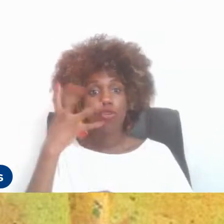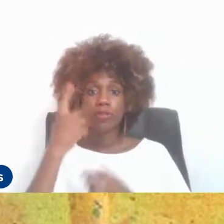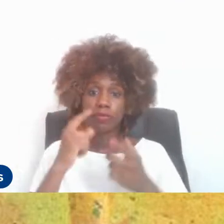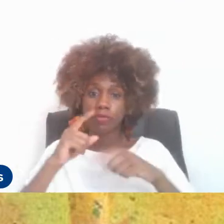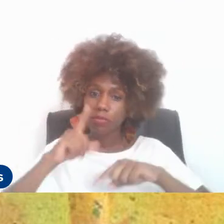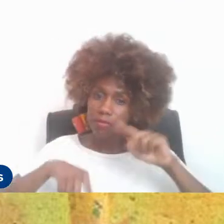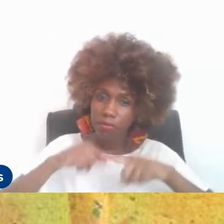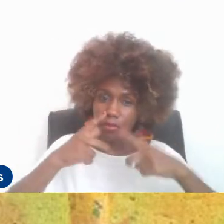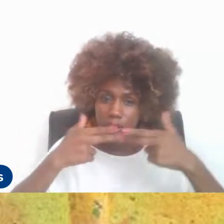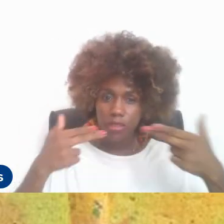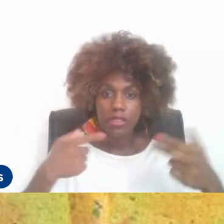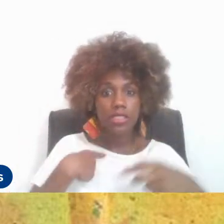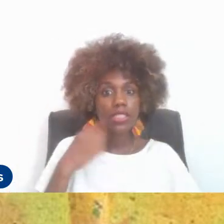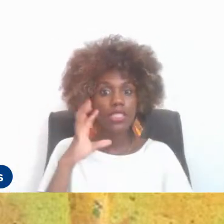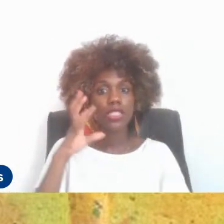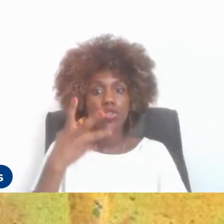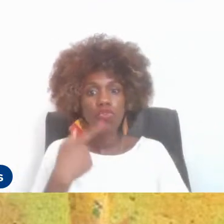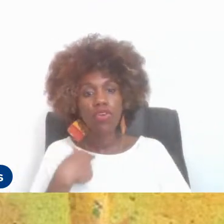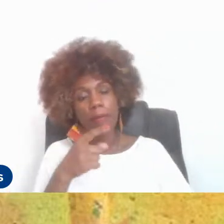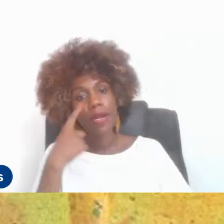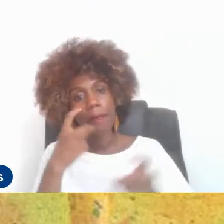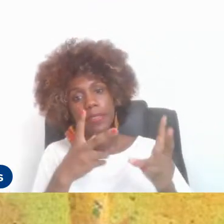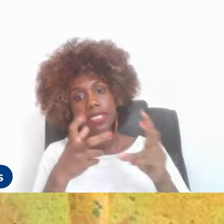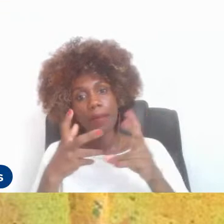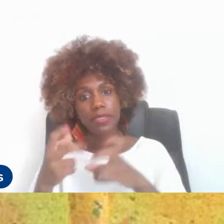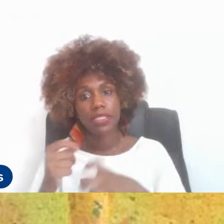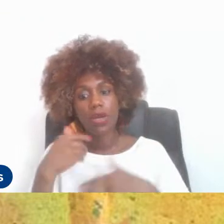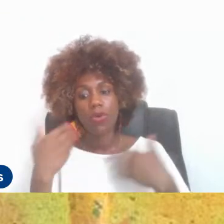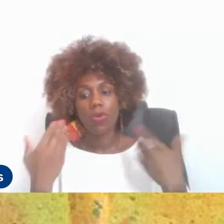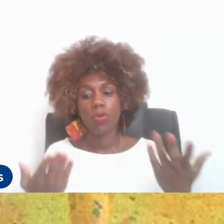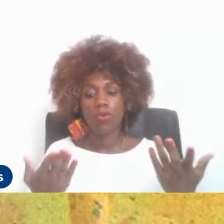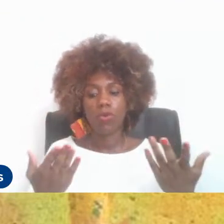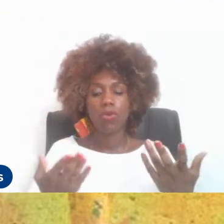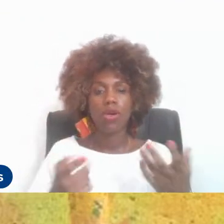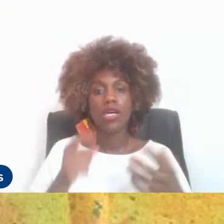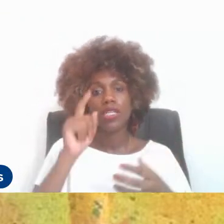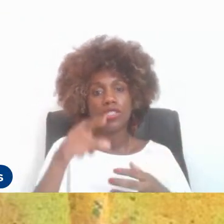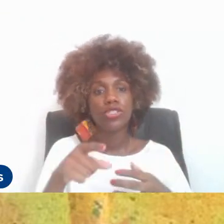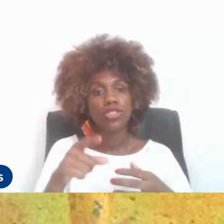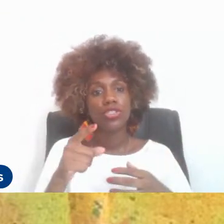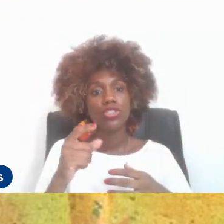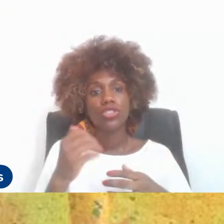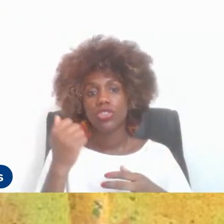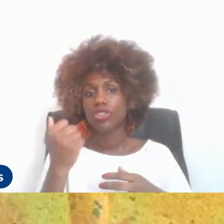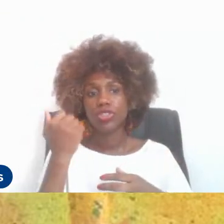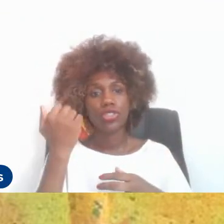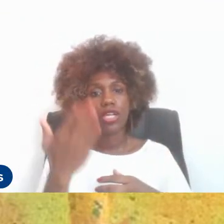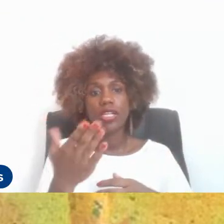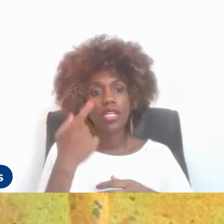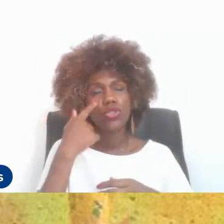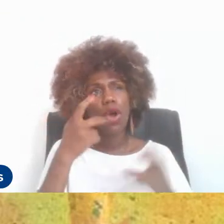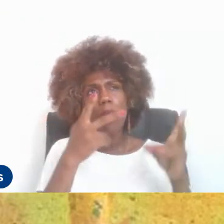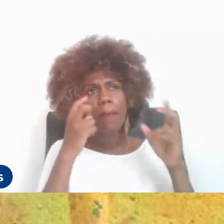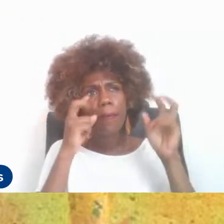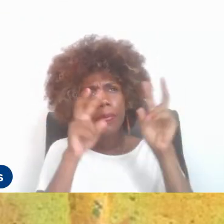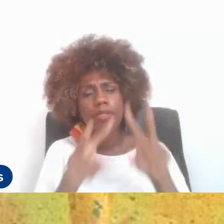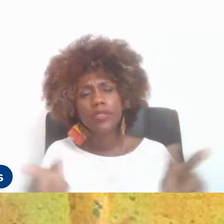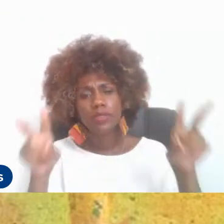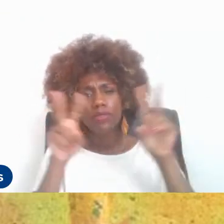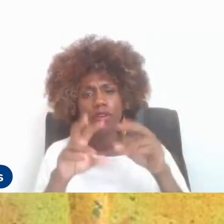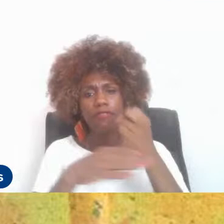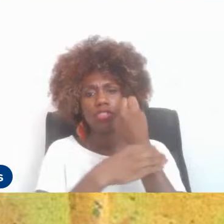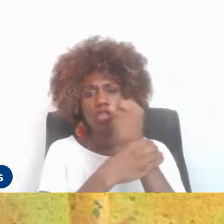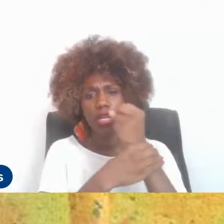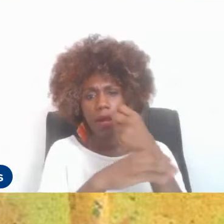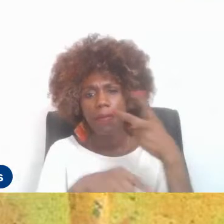sirvam tanto para a identificação, digamos, externa, de um observador, de fisioterapeuta, de um